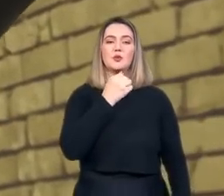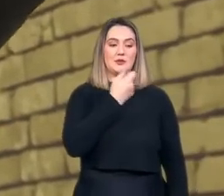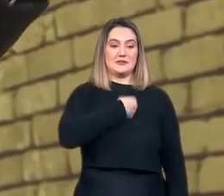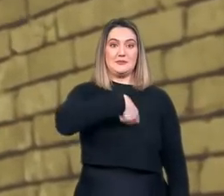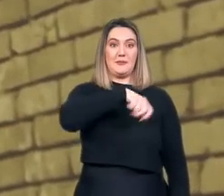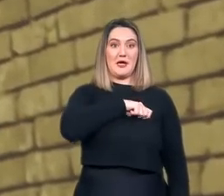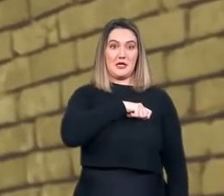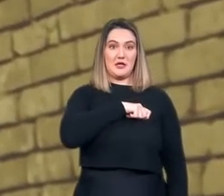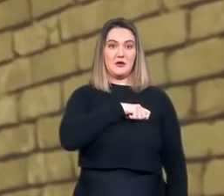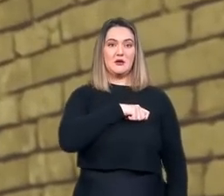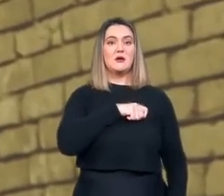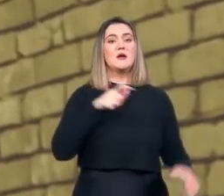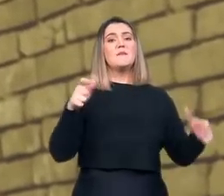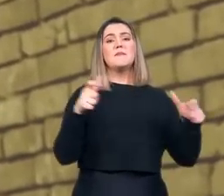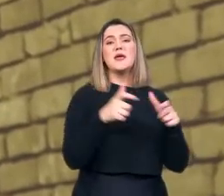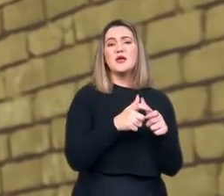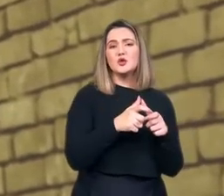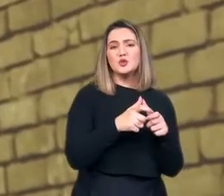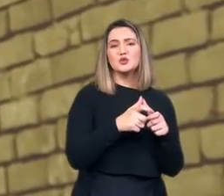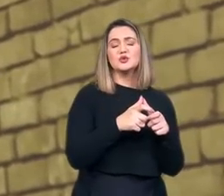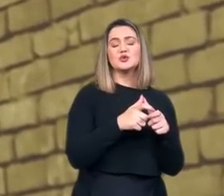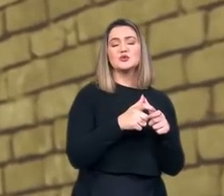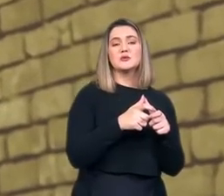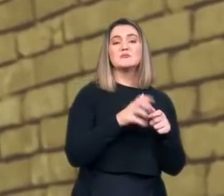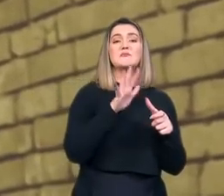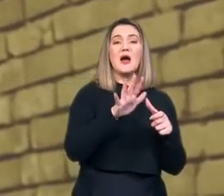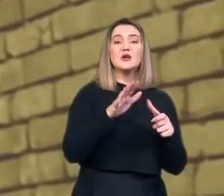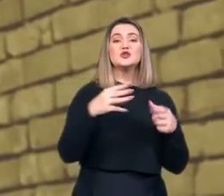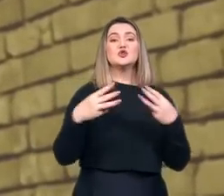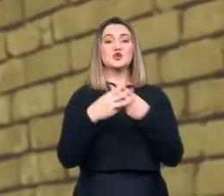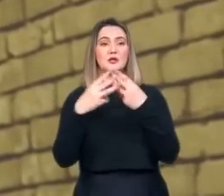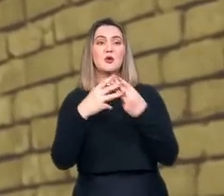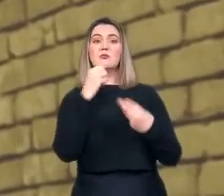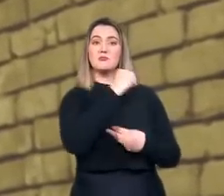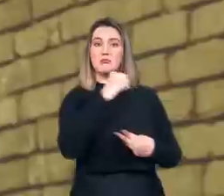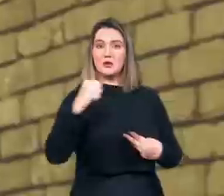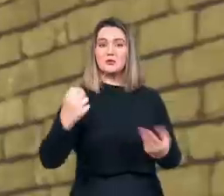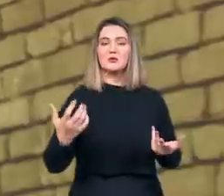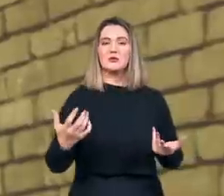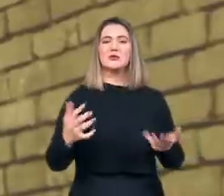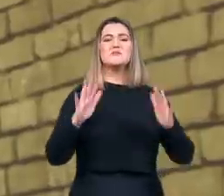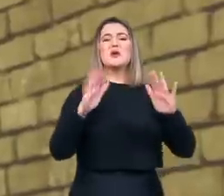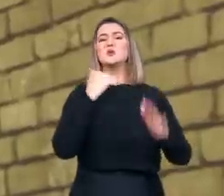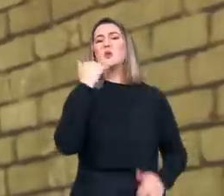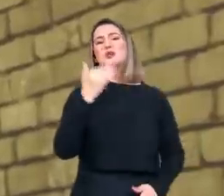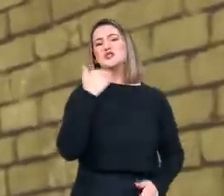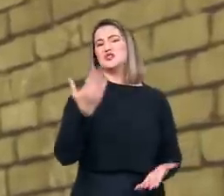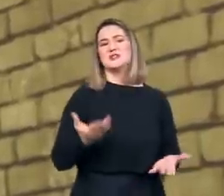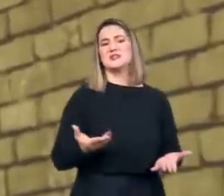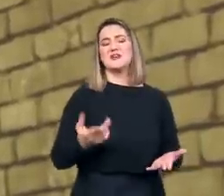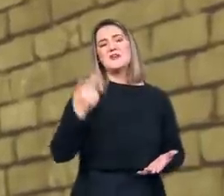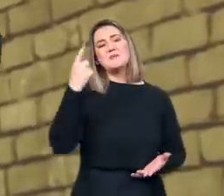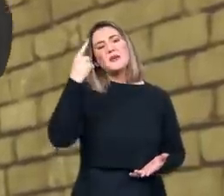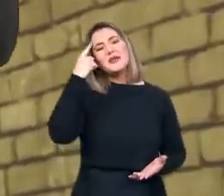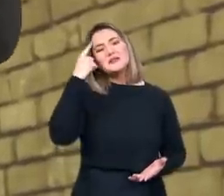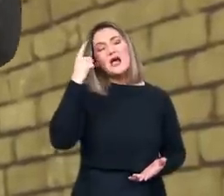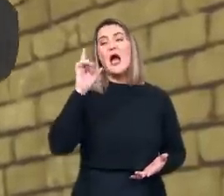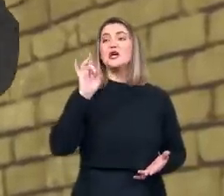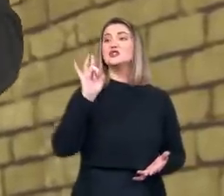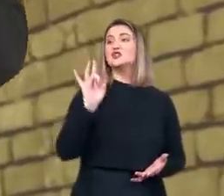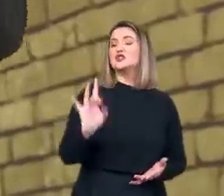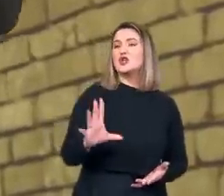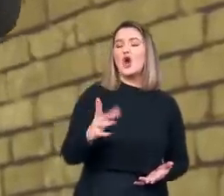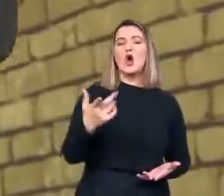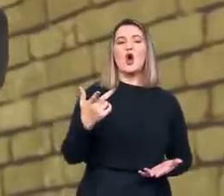tão perseguidas, porém, os judeus sim. Então, não caia na história de que apenas judeus convertidos eram alvo dos